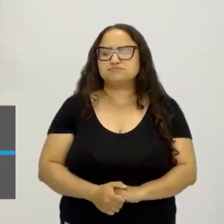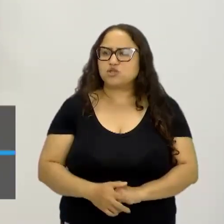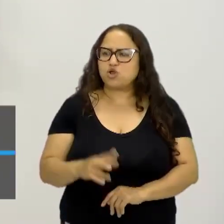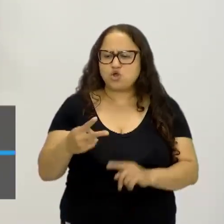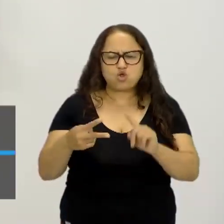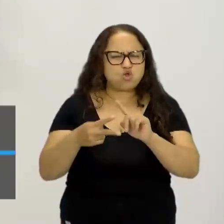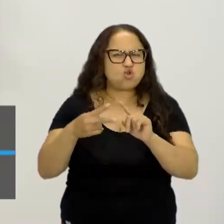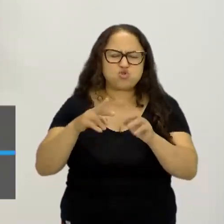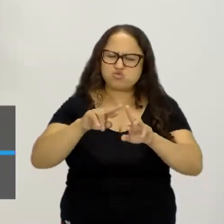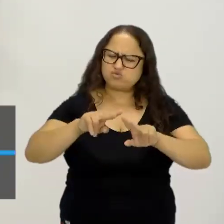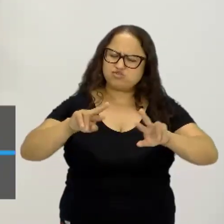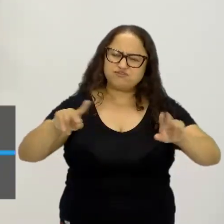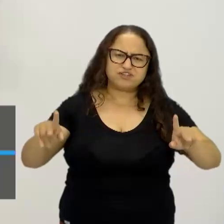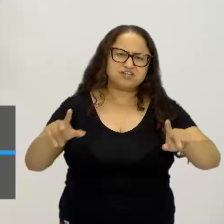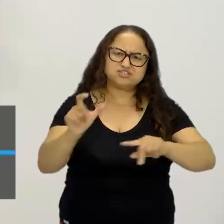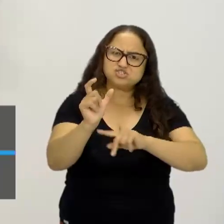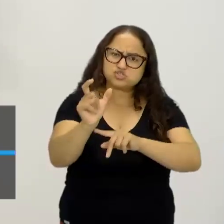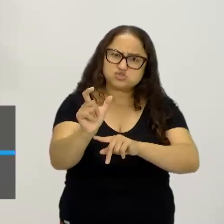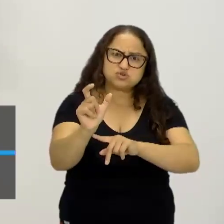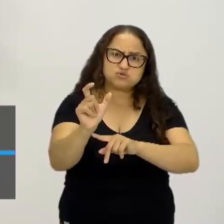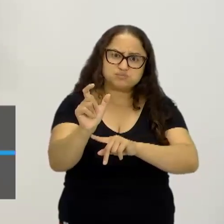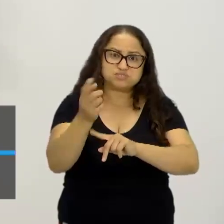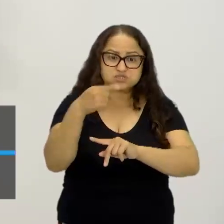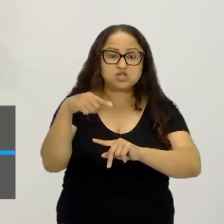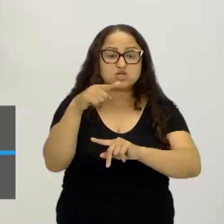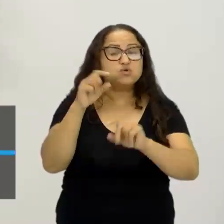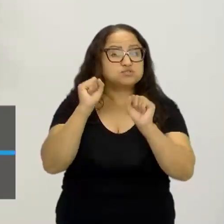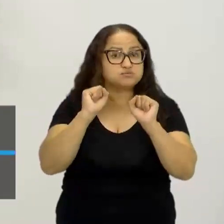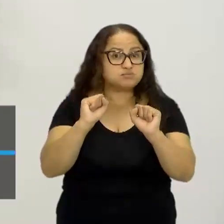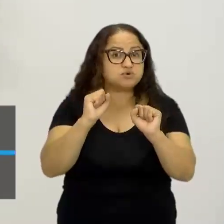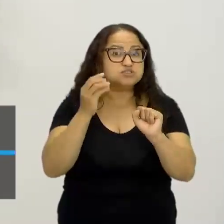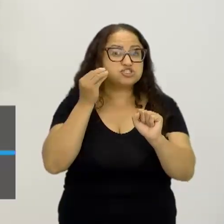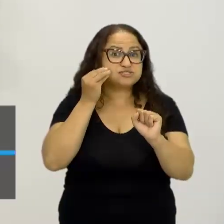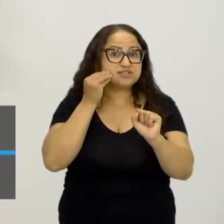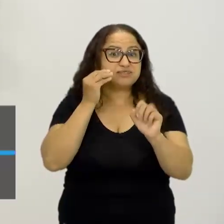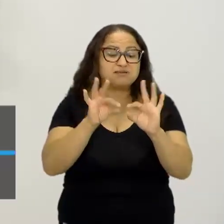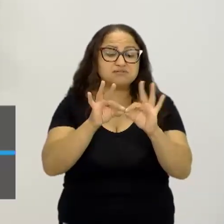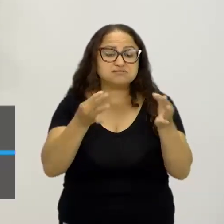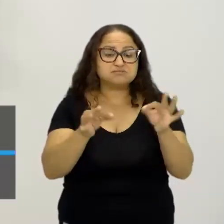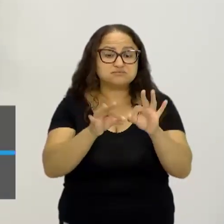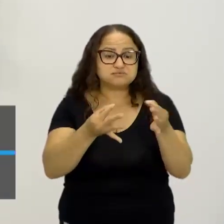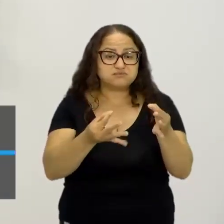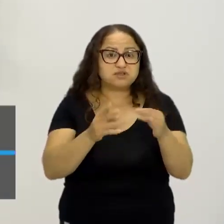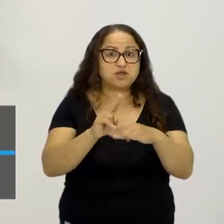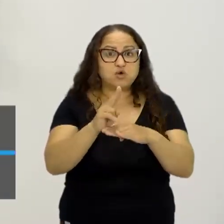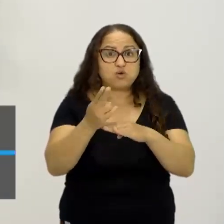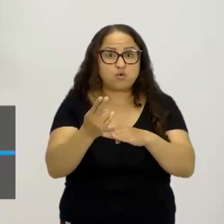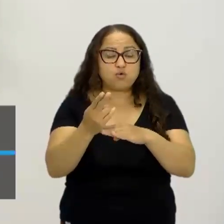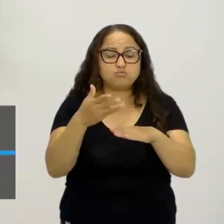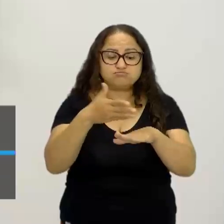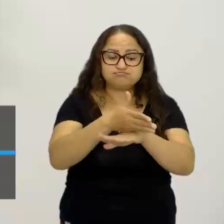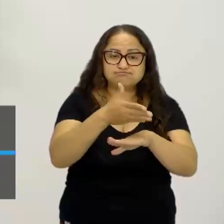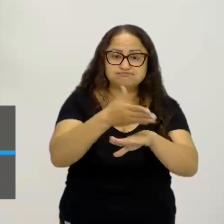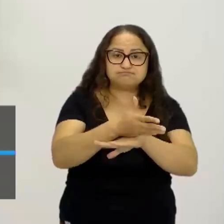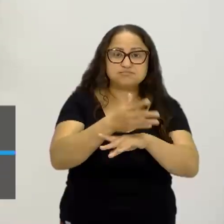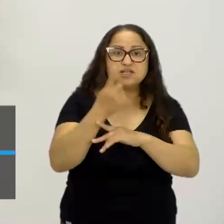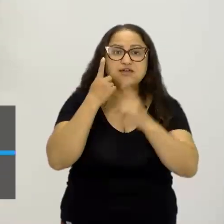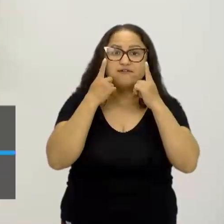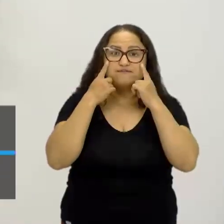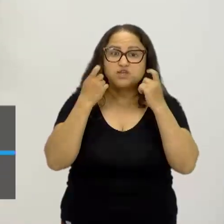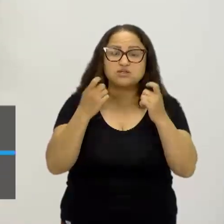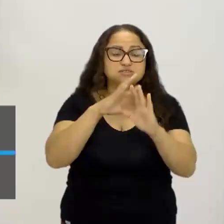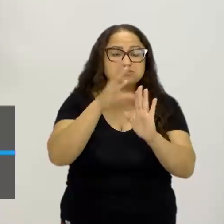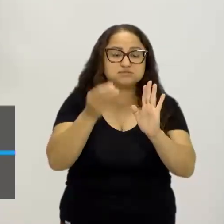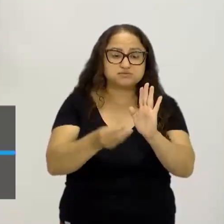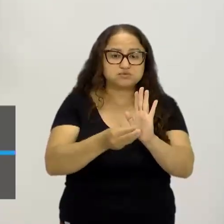mais, a gente pode também tentar simplificar ou adensar essas violências todas, né, O que